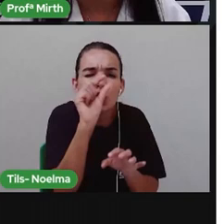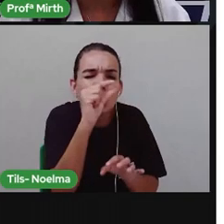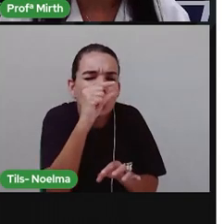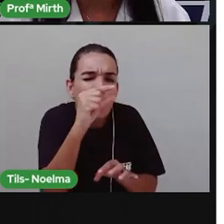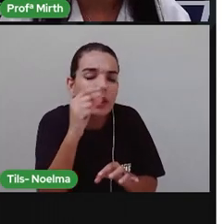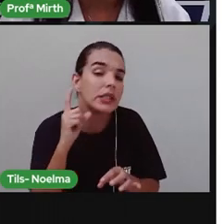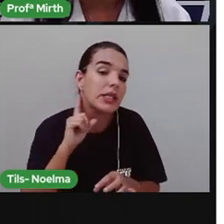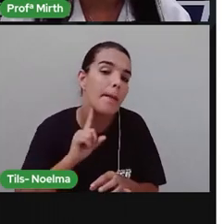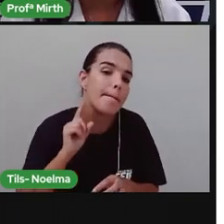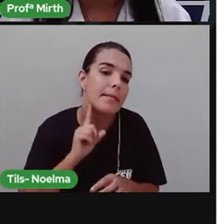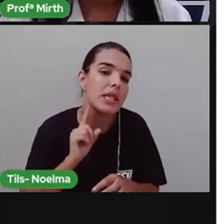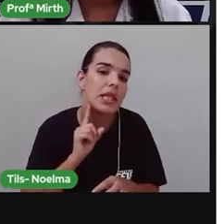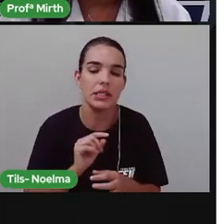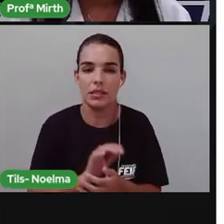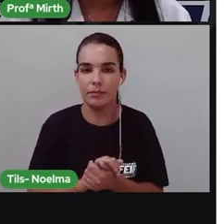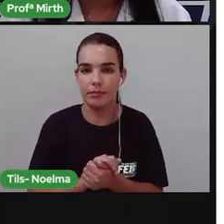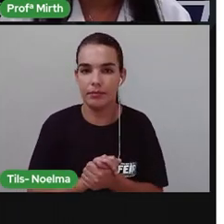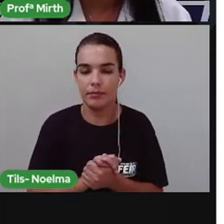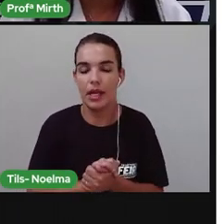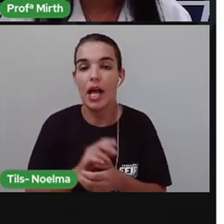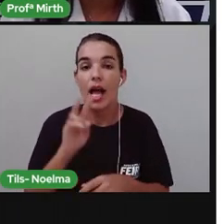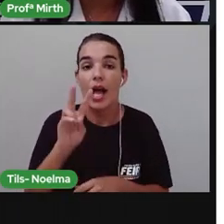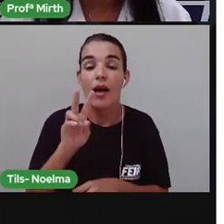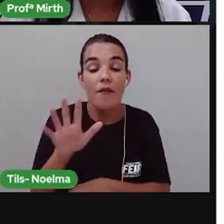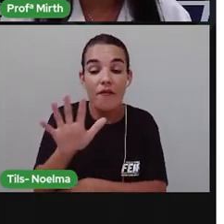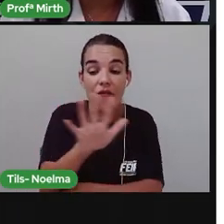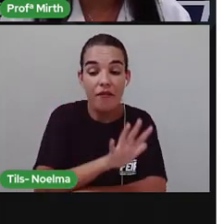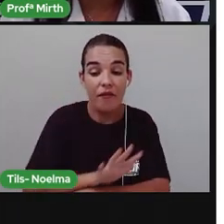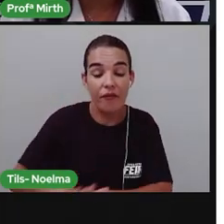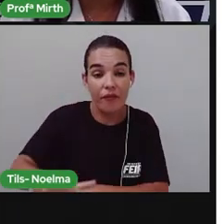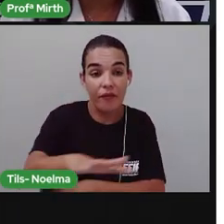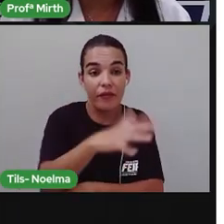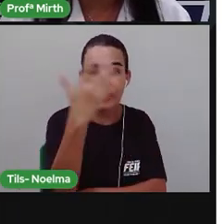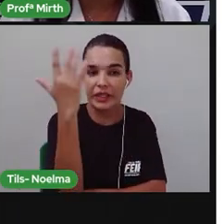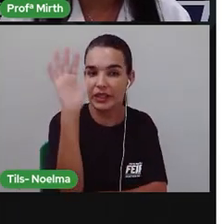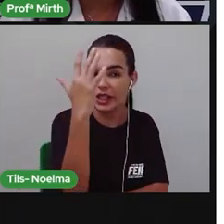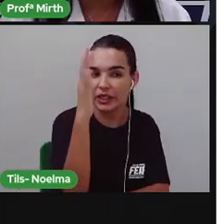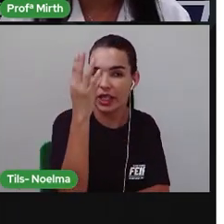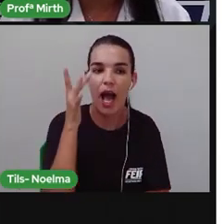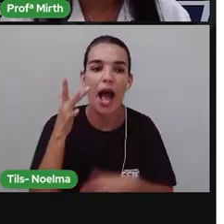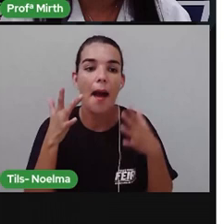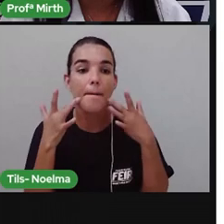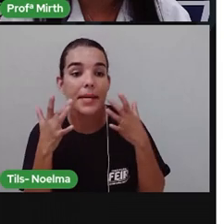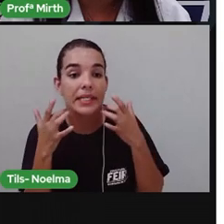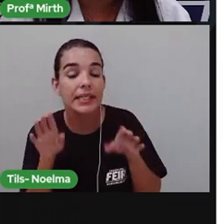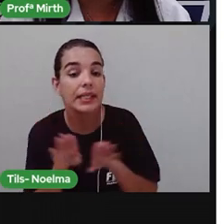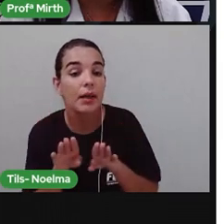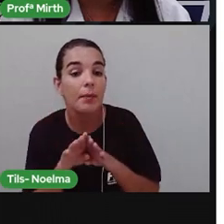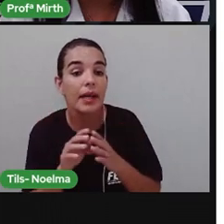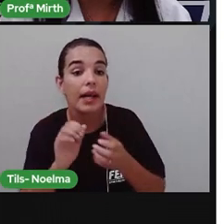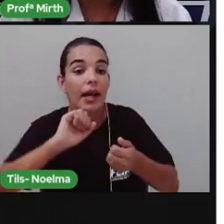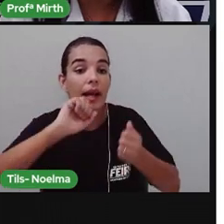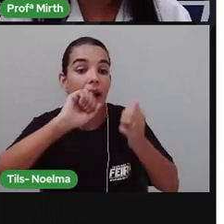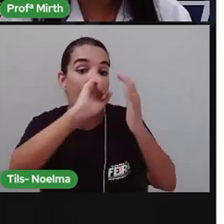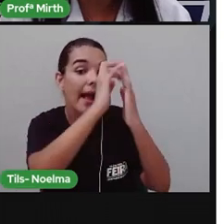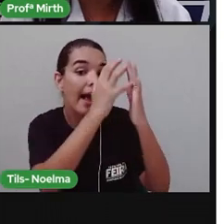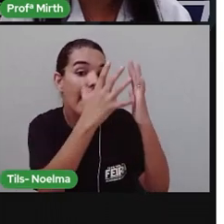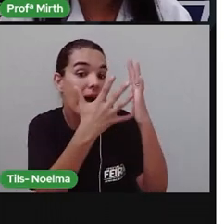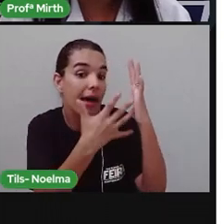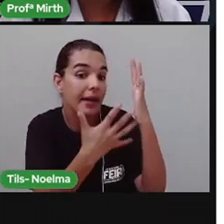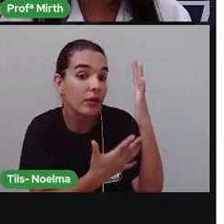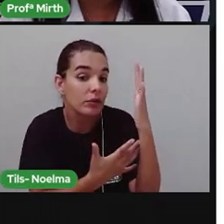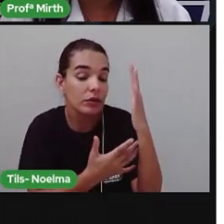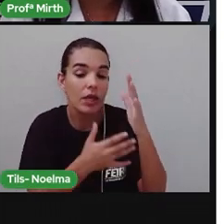norte De Minas Gerais Certo? A vegetação da caatinga Ela também apresenta Características De adaptação Ao longo Ao